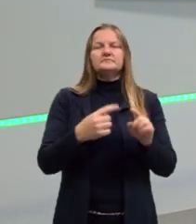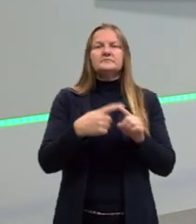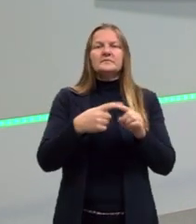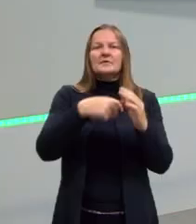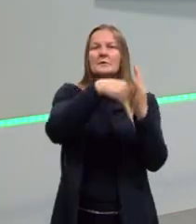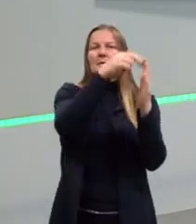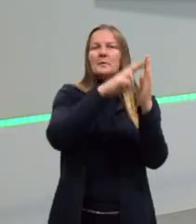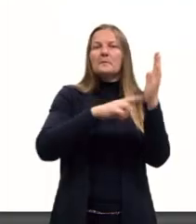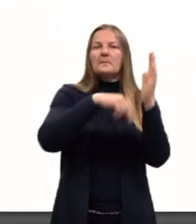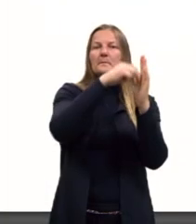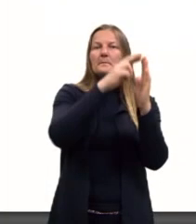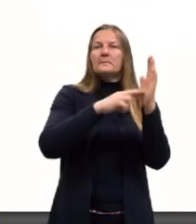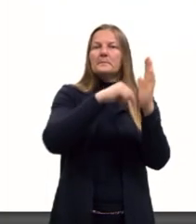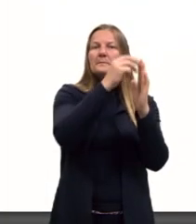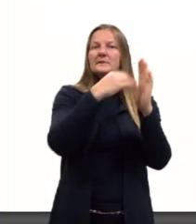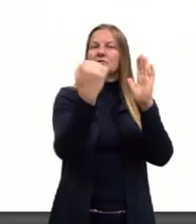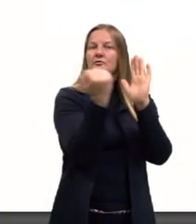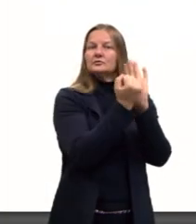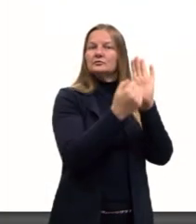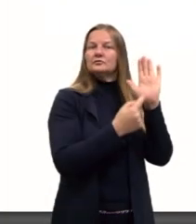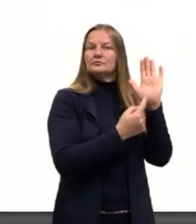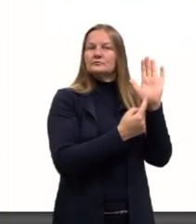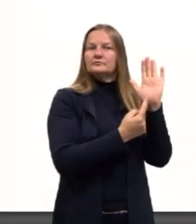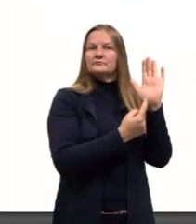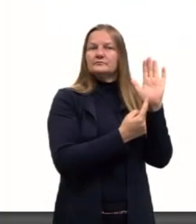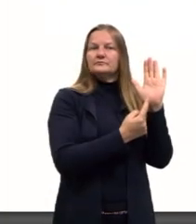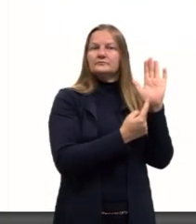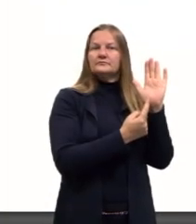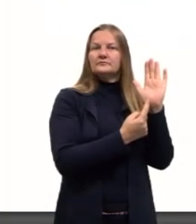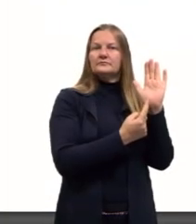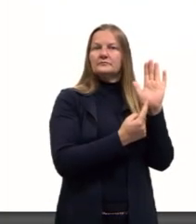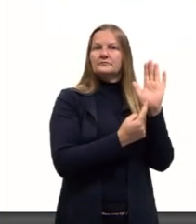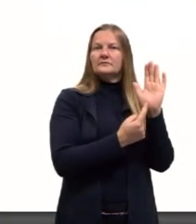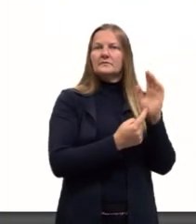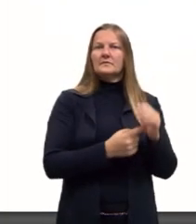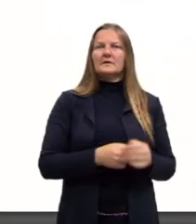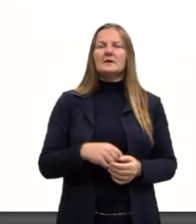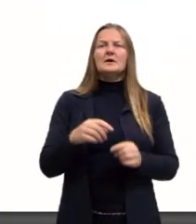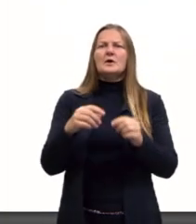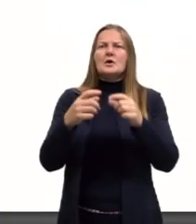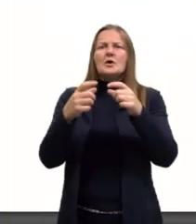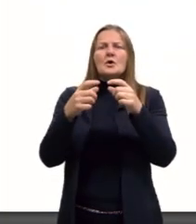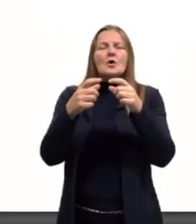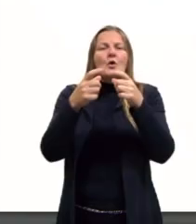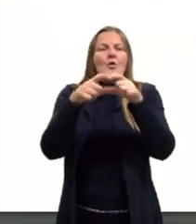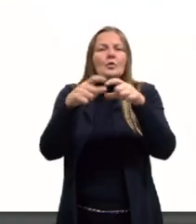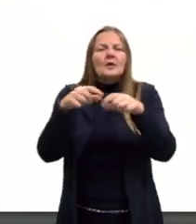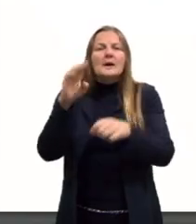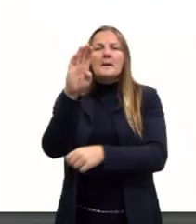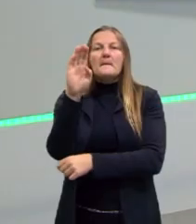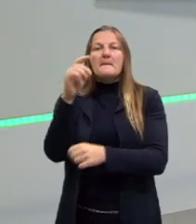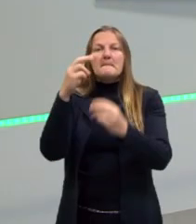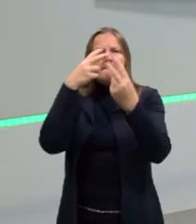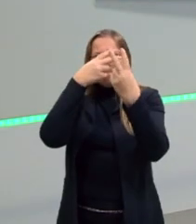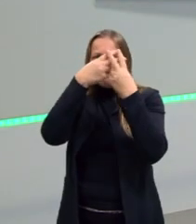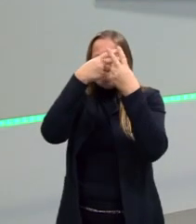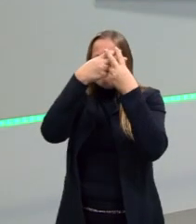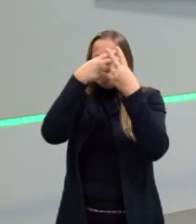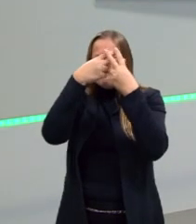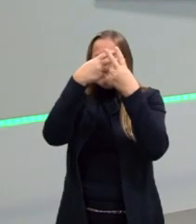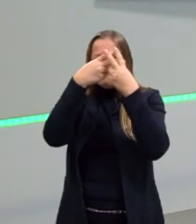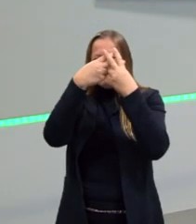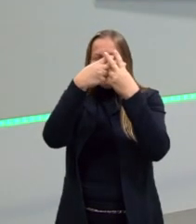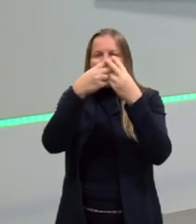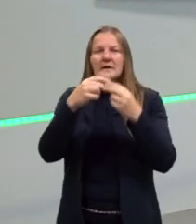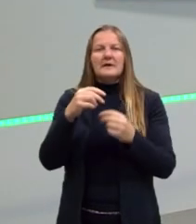imagem que representa a queda ou a tomada da Bastilha. A Bastilha era uma prisão, uma fortificação que ficava em